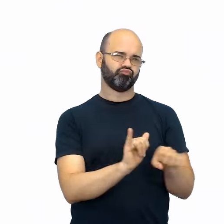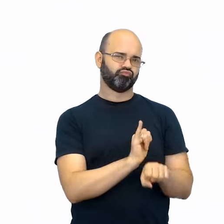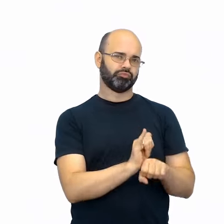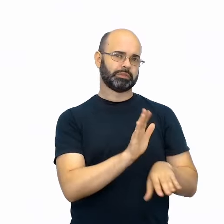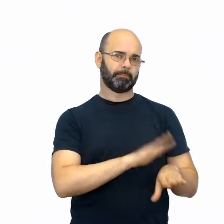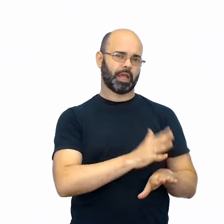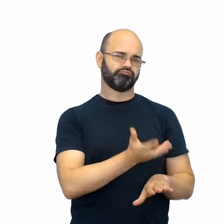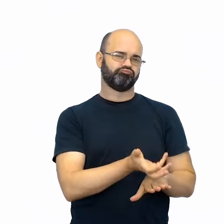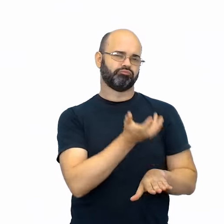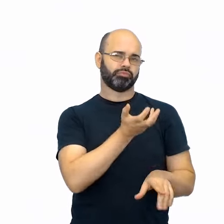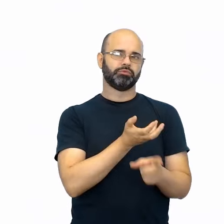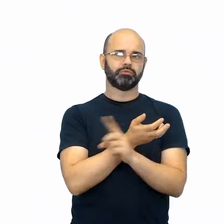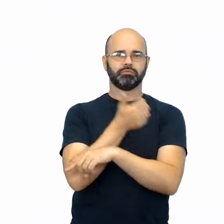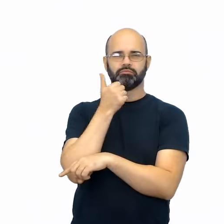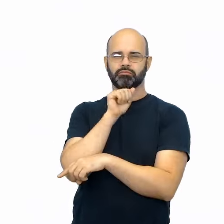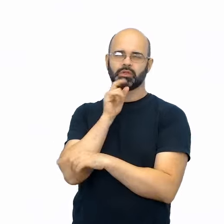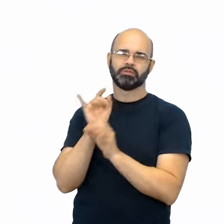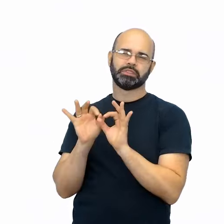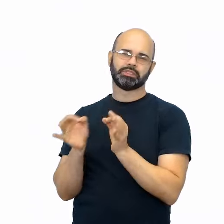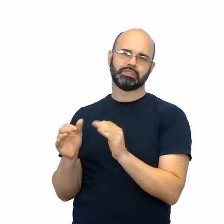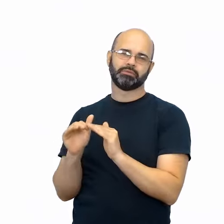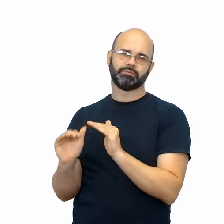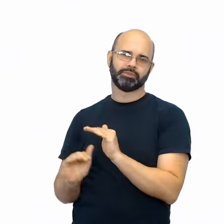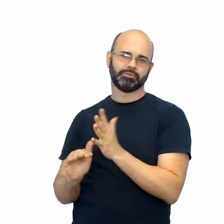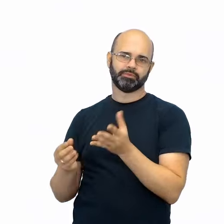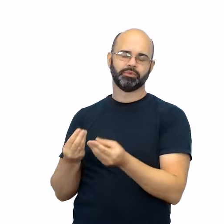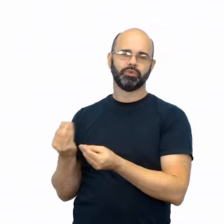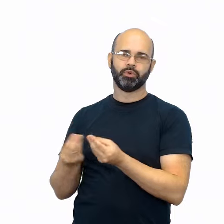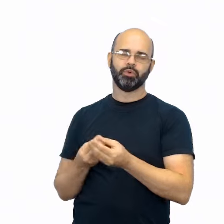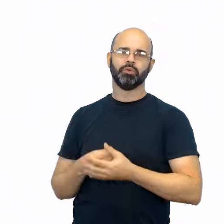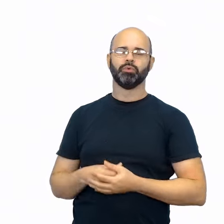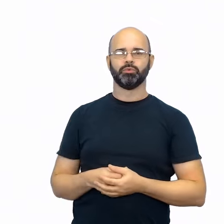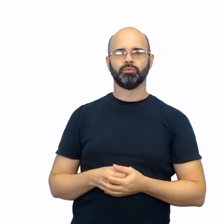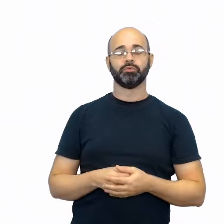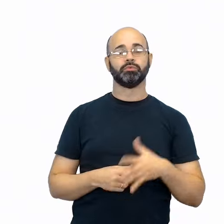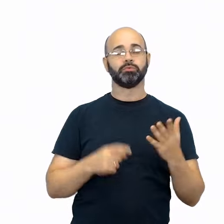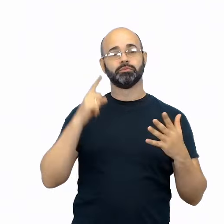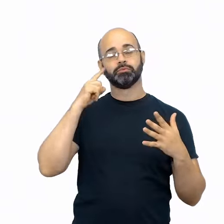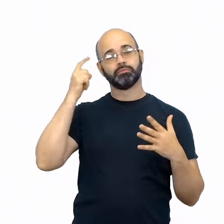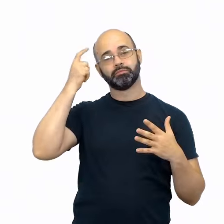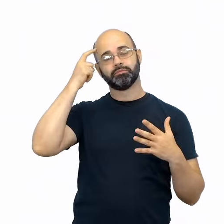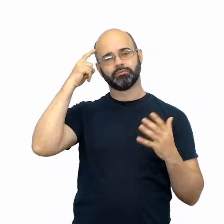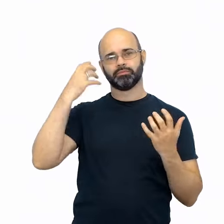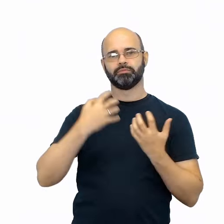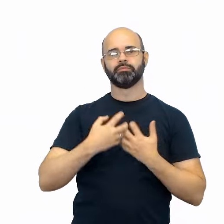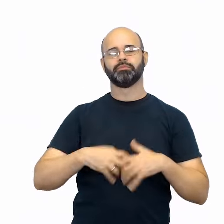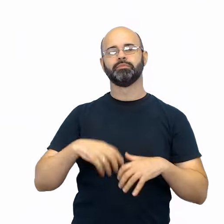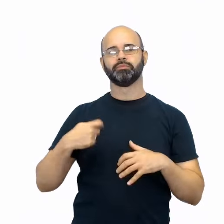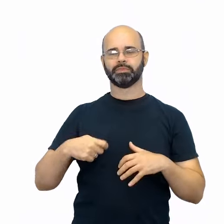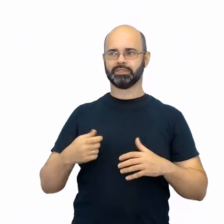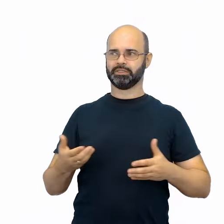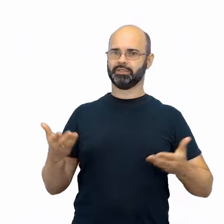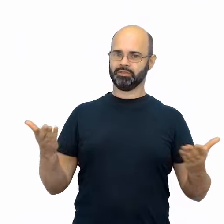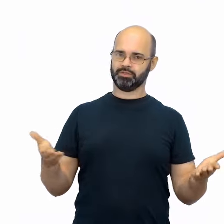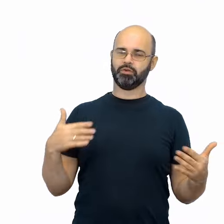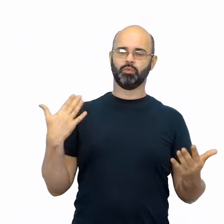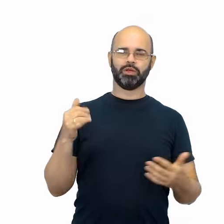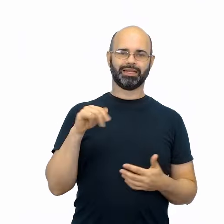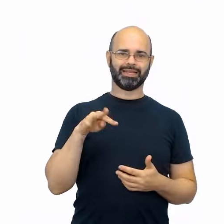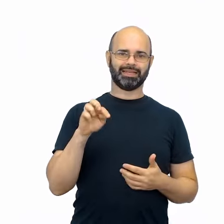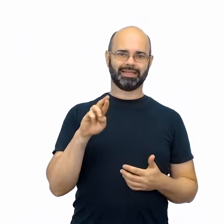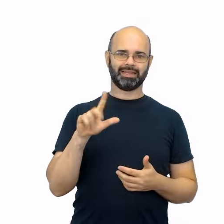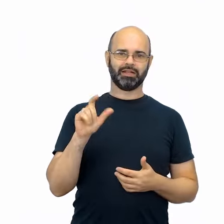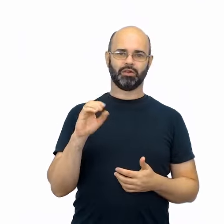compartilhado que existe entre ele e o interlocutor. Quando o interlocutor